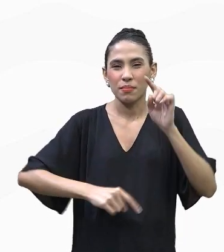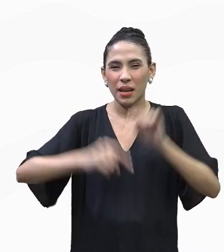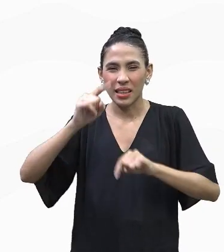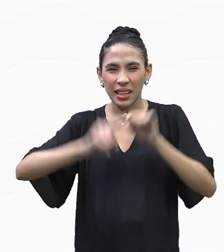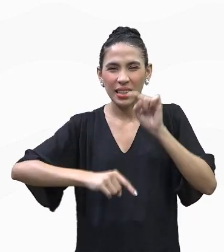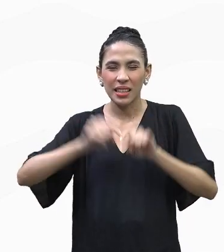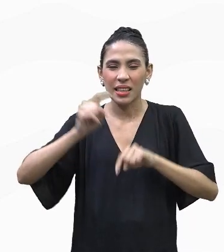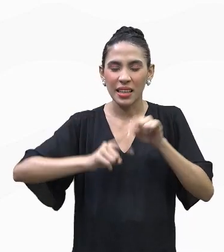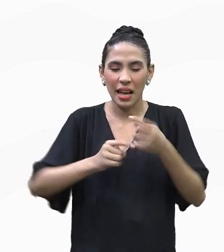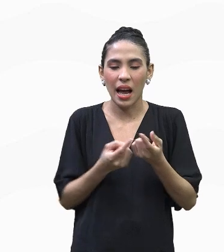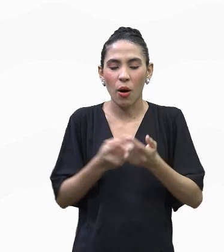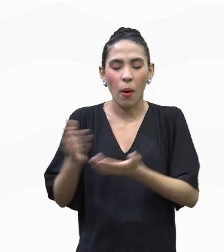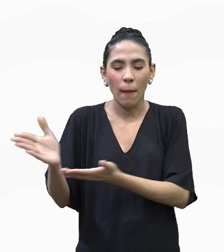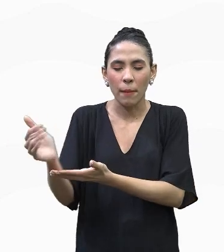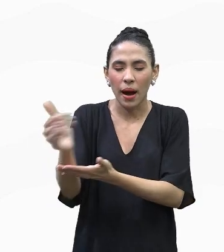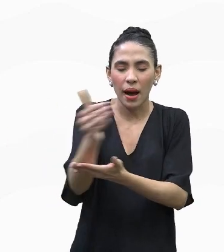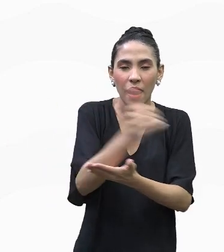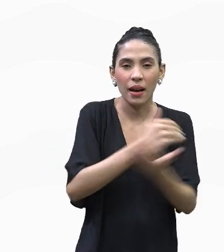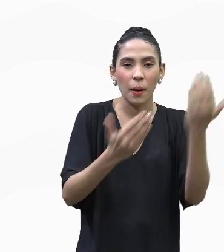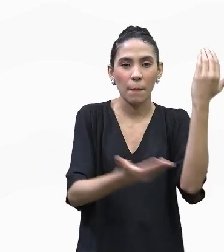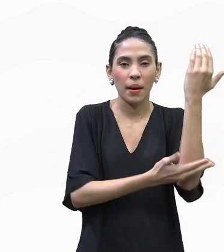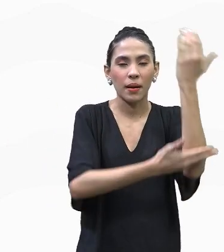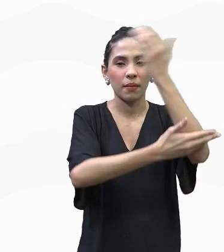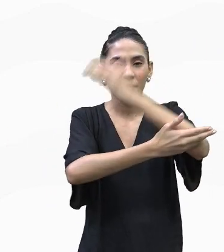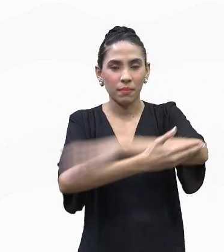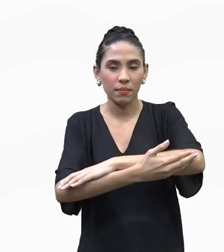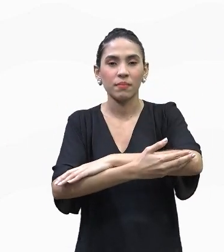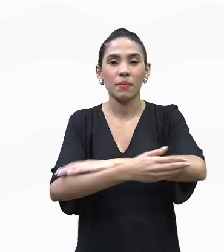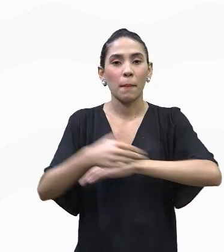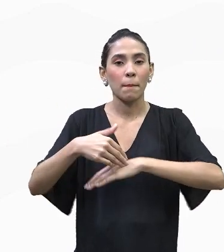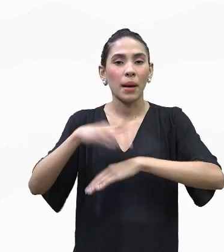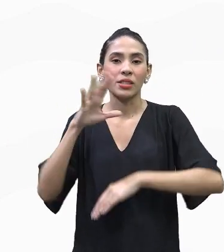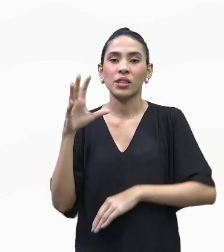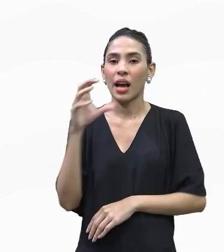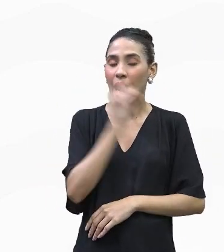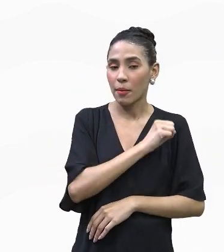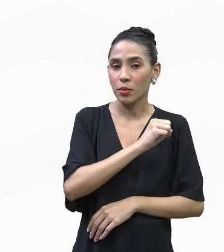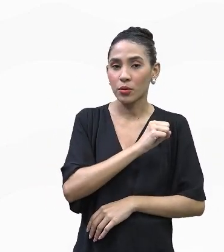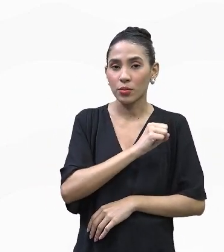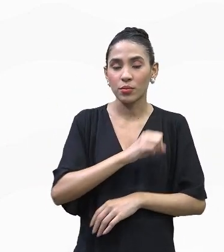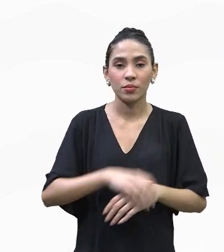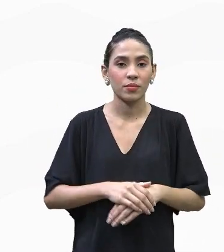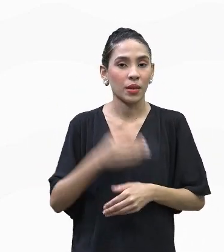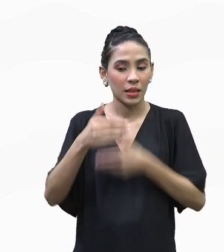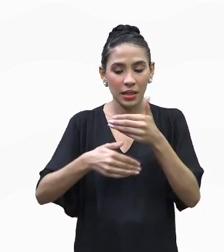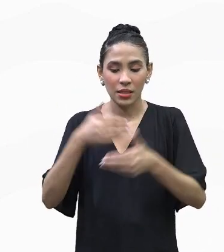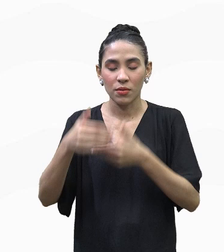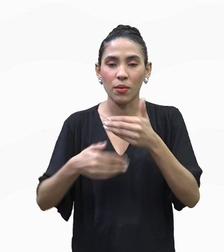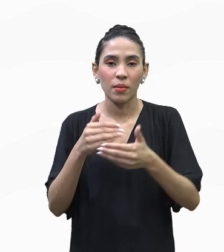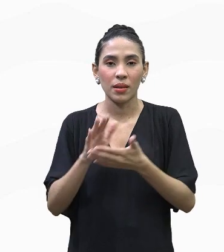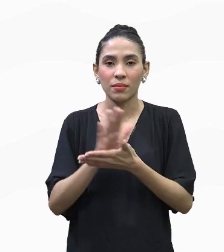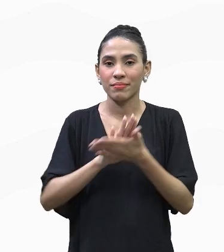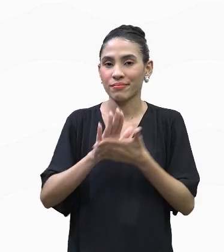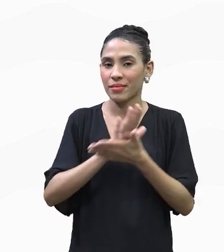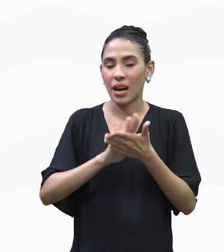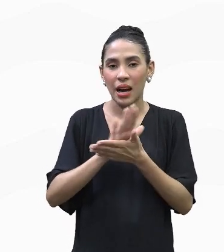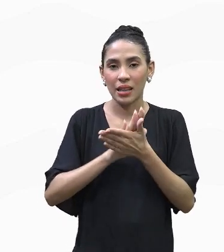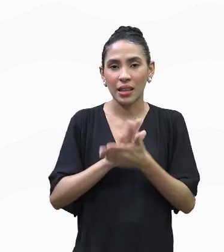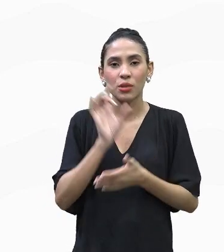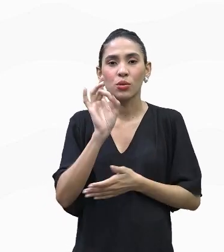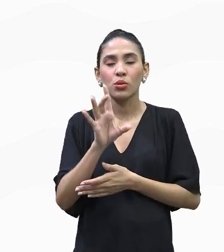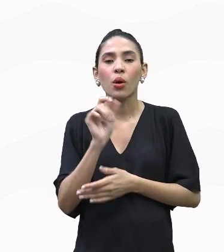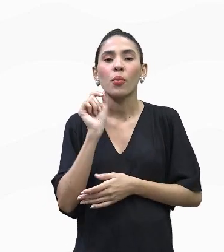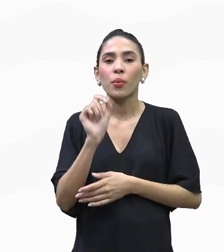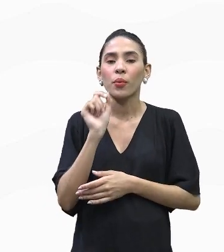área com uma maior velocidade. E o que é mais importante não é para acabar se desenvolvendo nada muitas das vezes, é